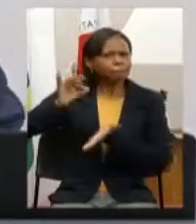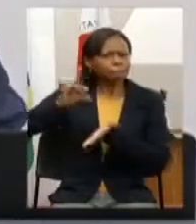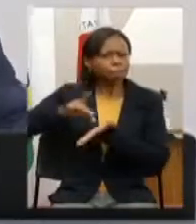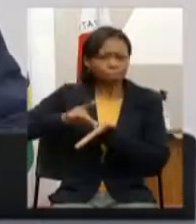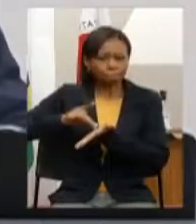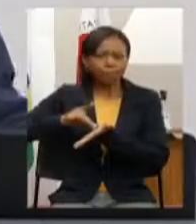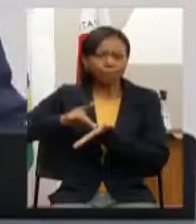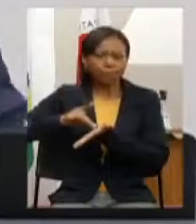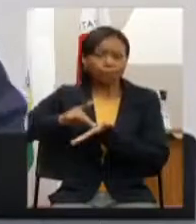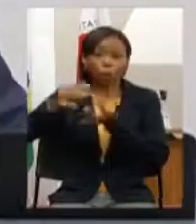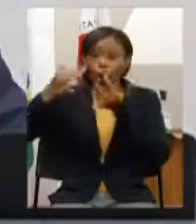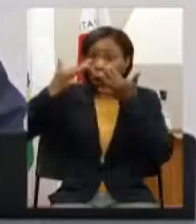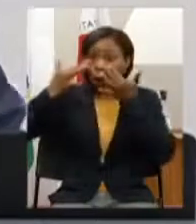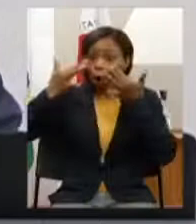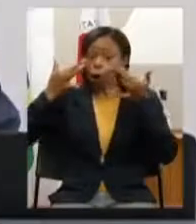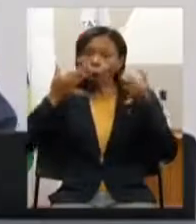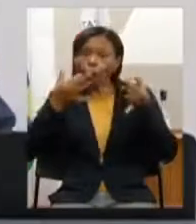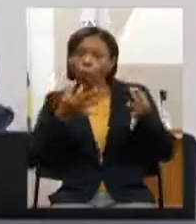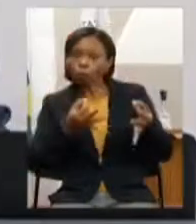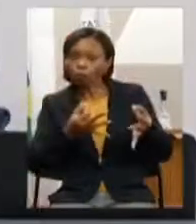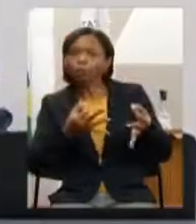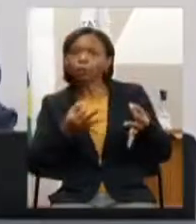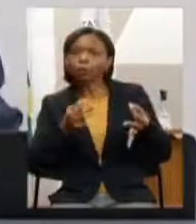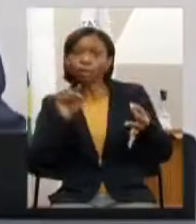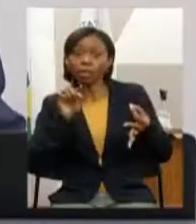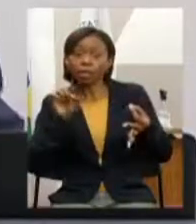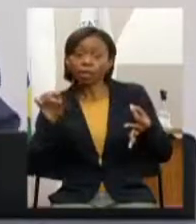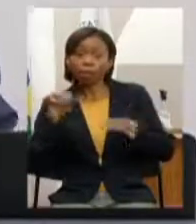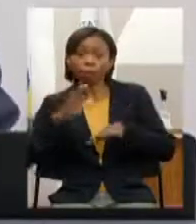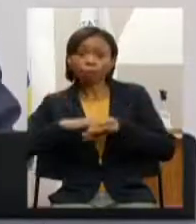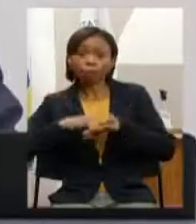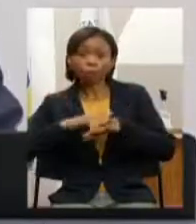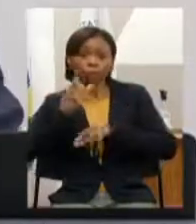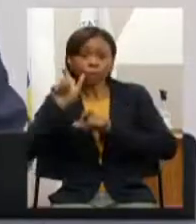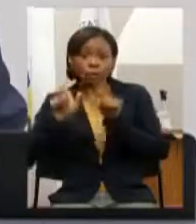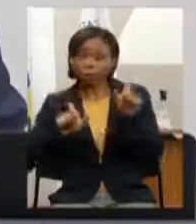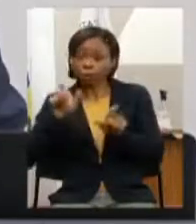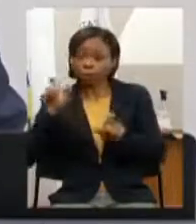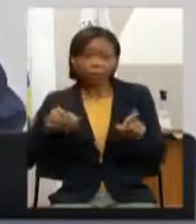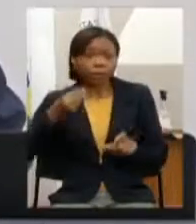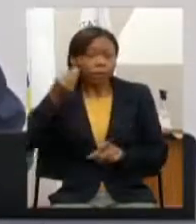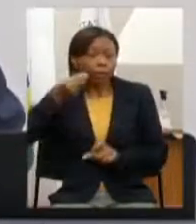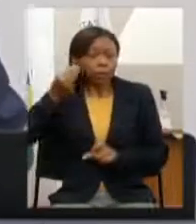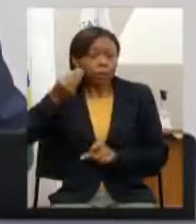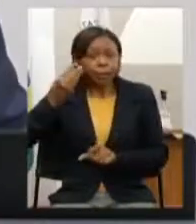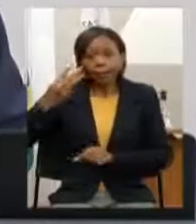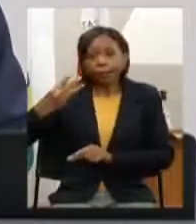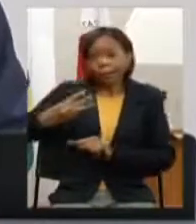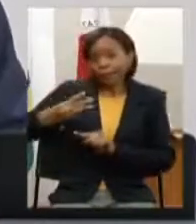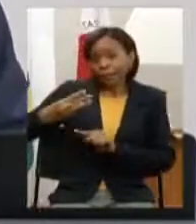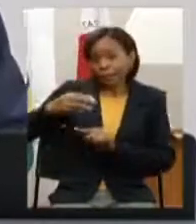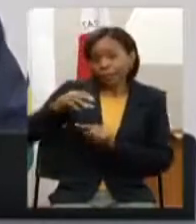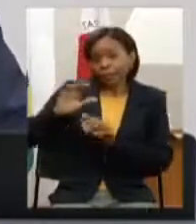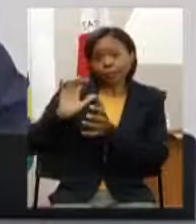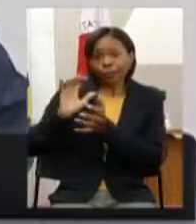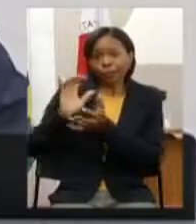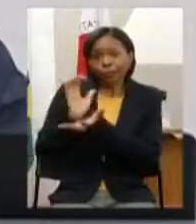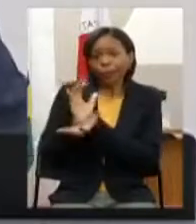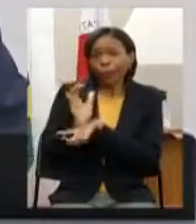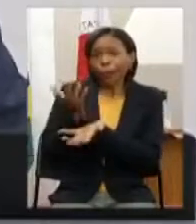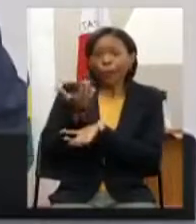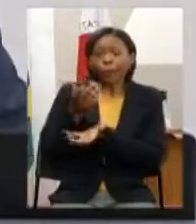que os olhos veem melhor onde os pés pisam são essas pessoas o terceiro setor os conselhos